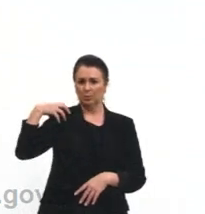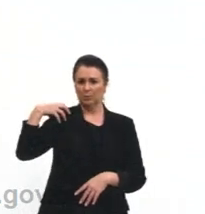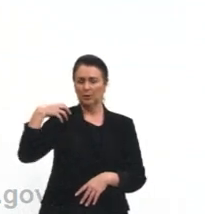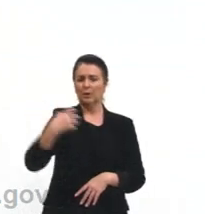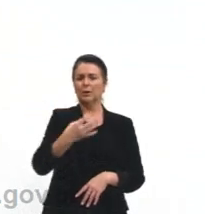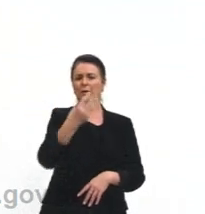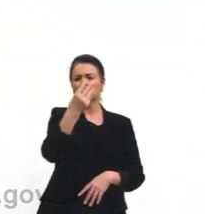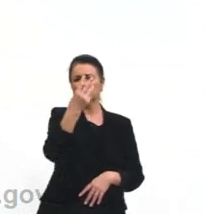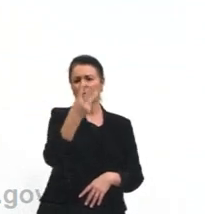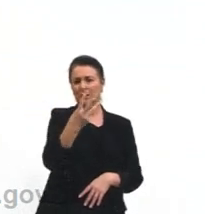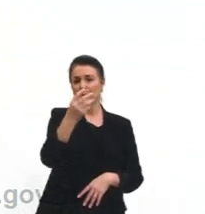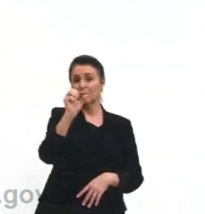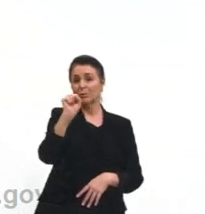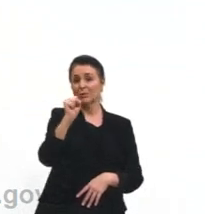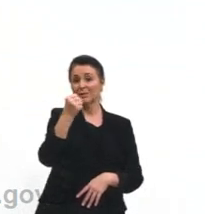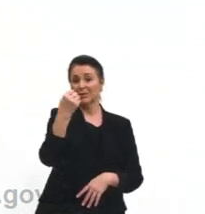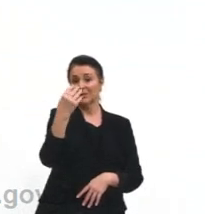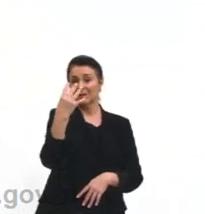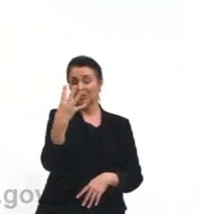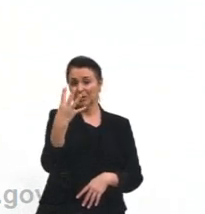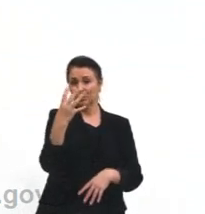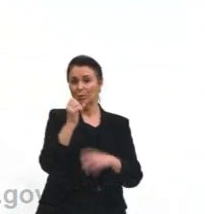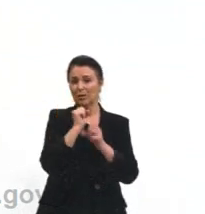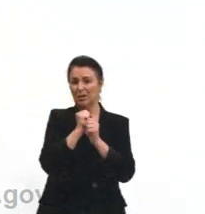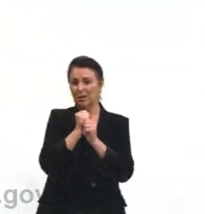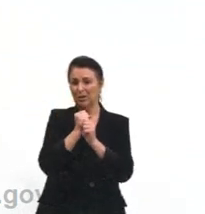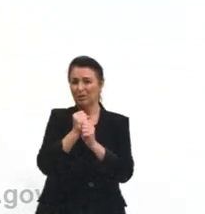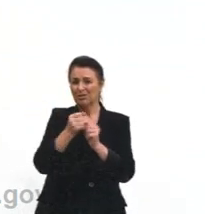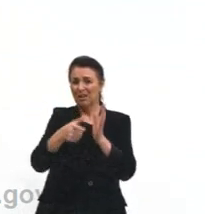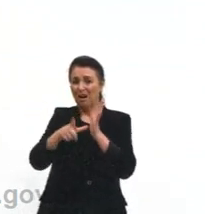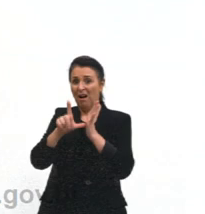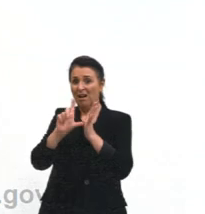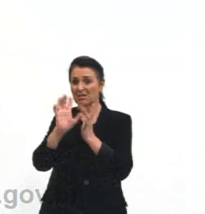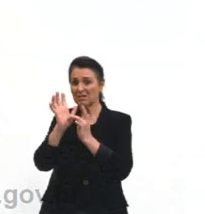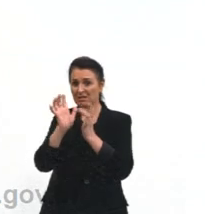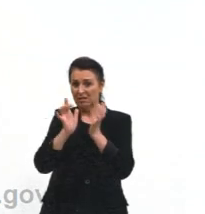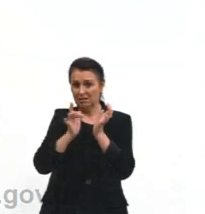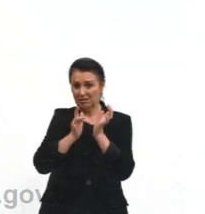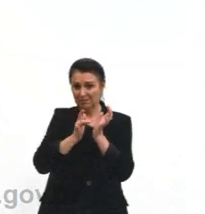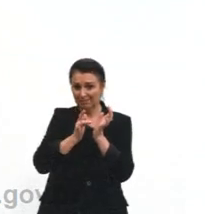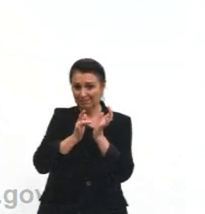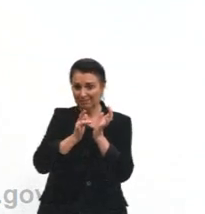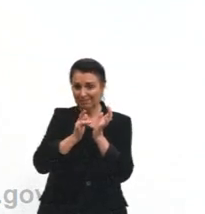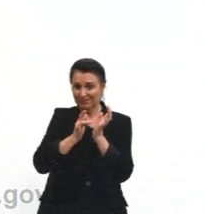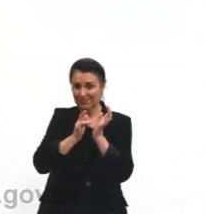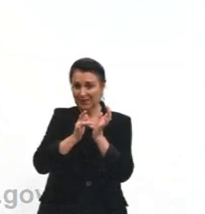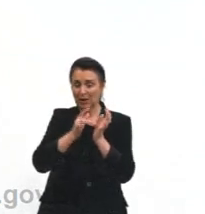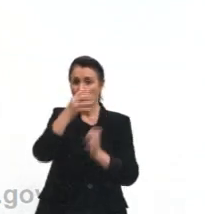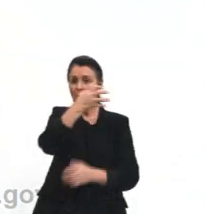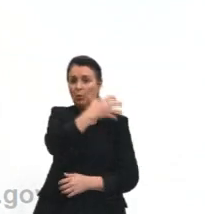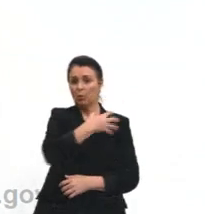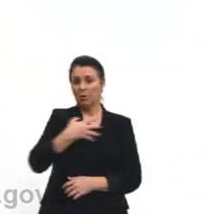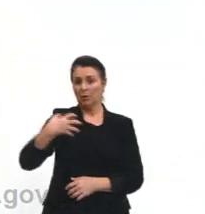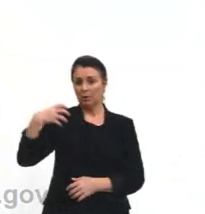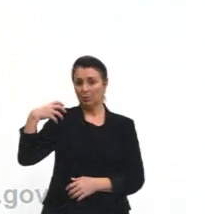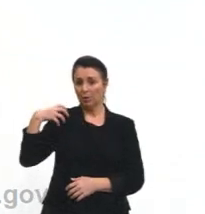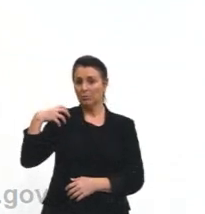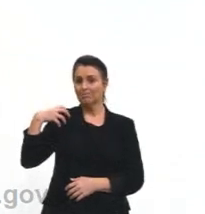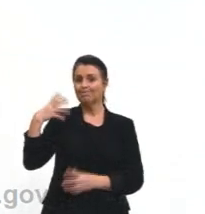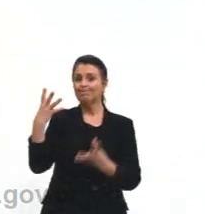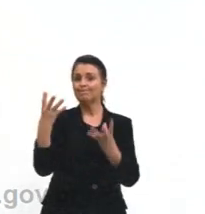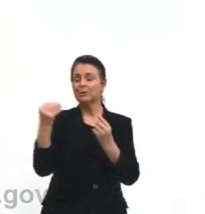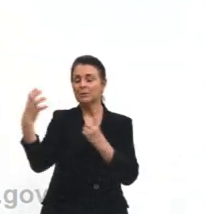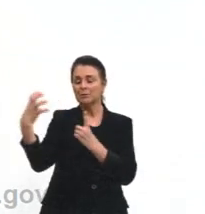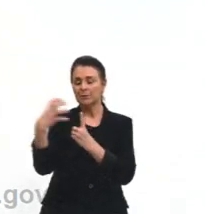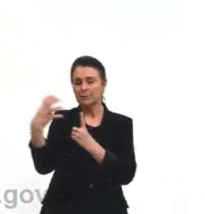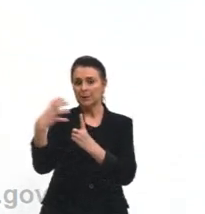384, antes de Cristo, a data de nascimento do Aristóteles. O Aristóteles, ele foi influente em várias áreas, na